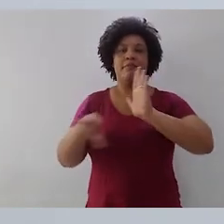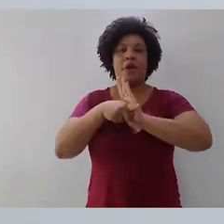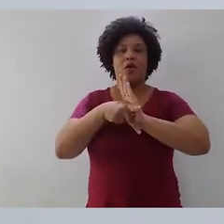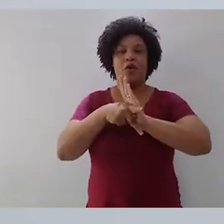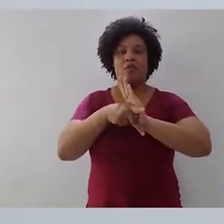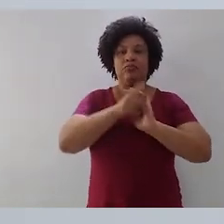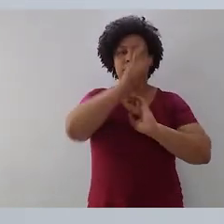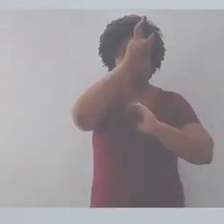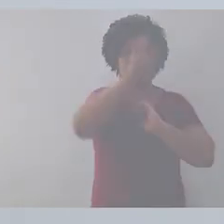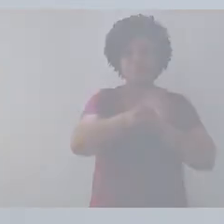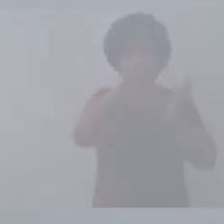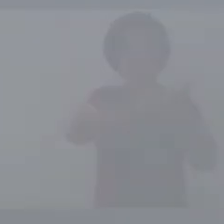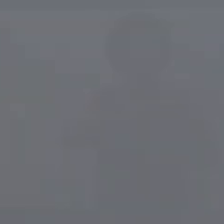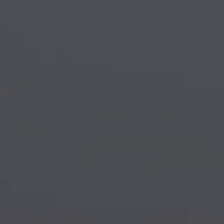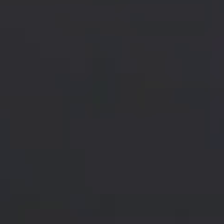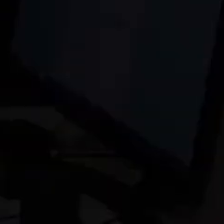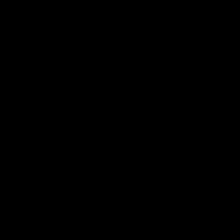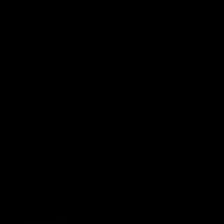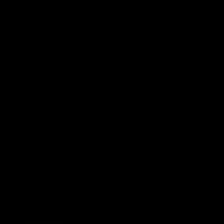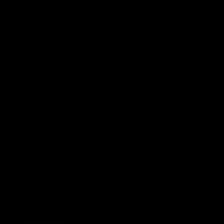para que ele se torne melhor.